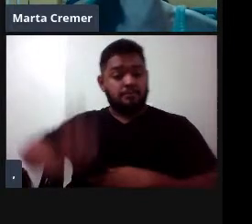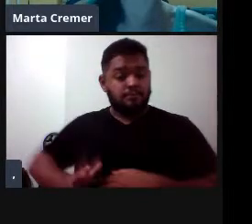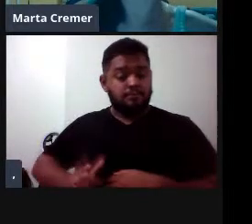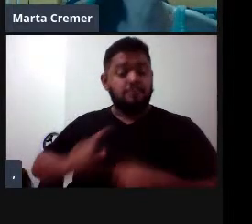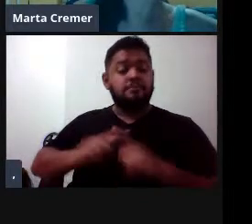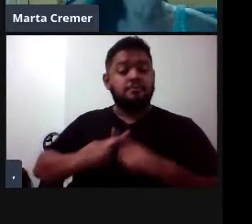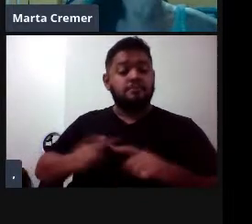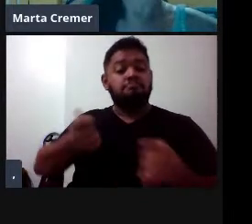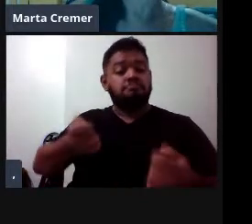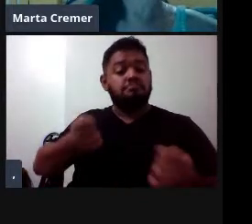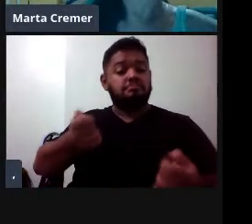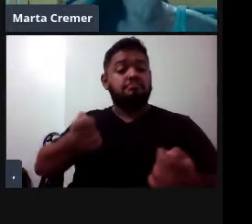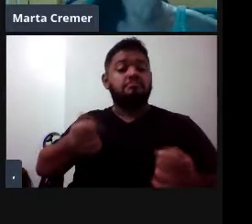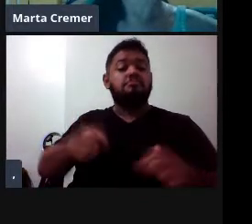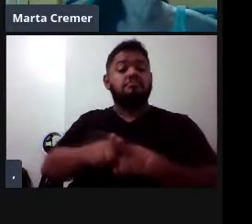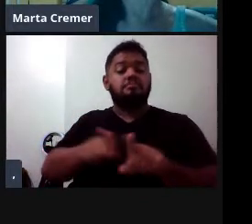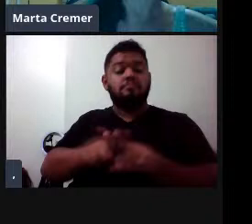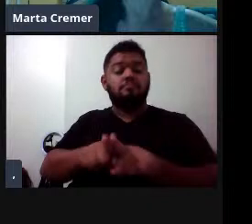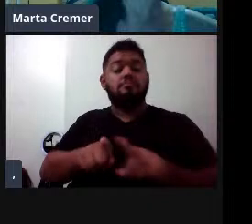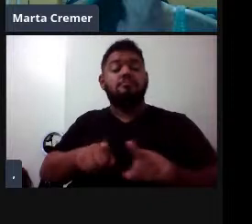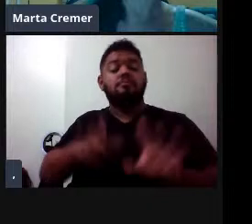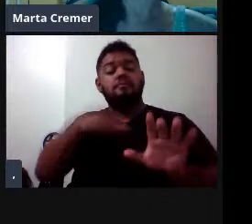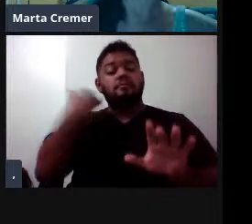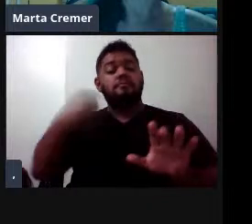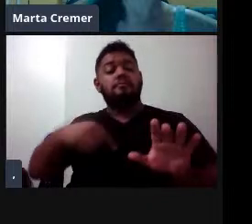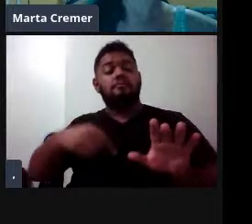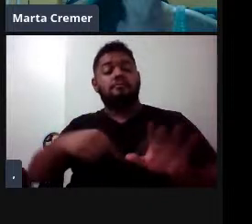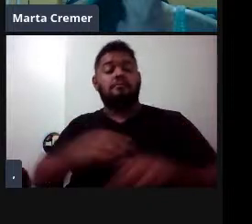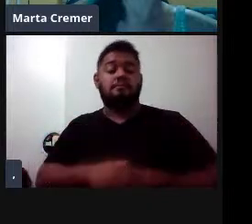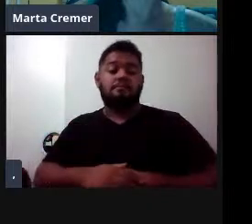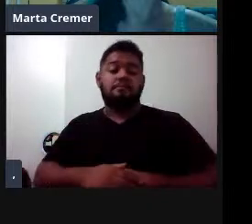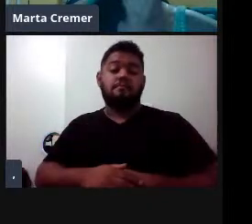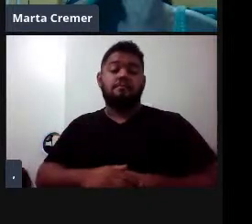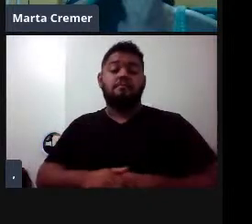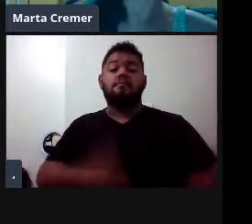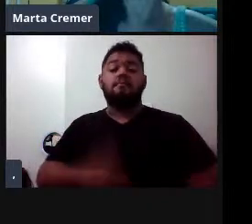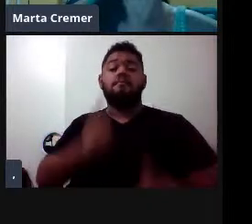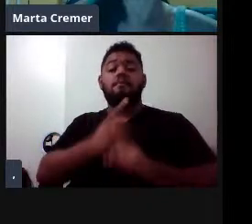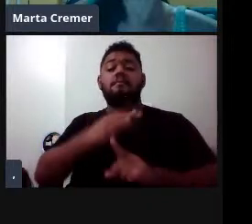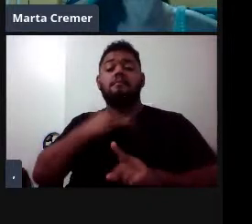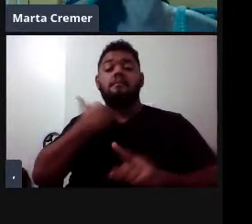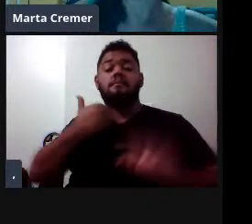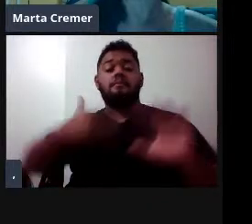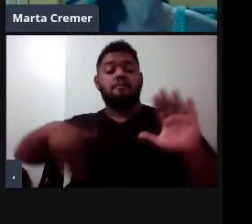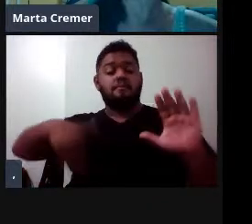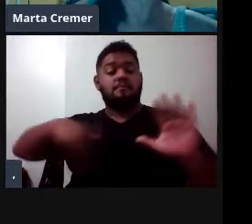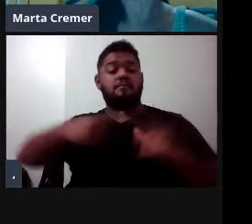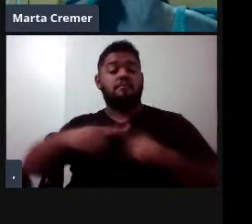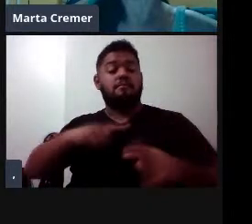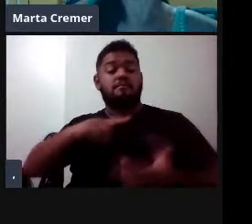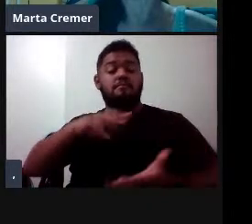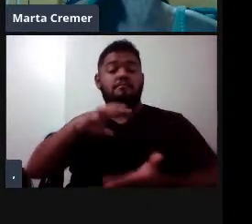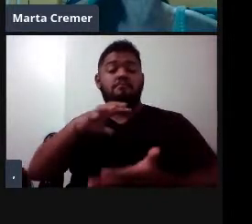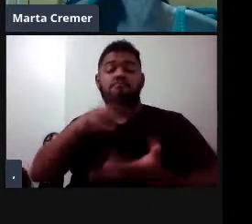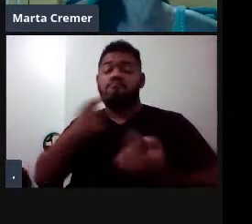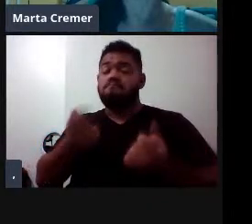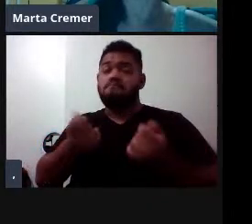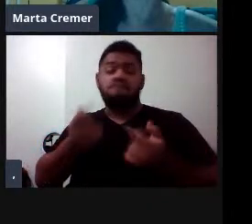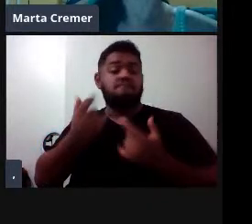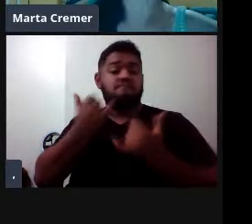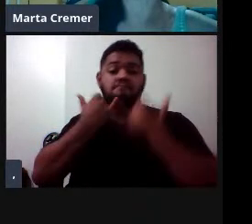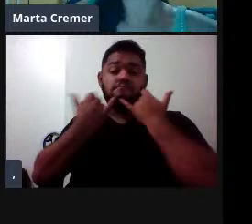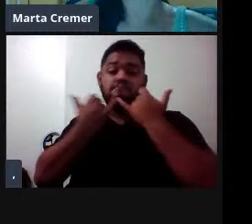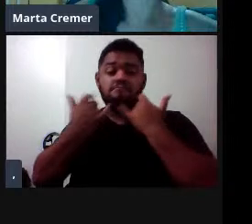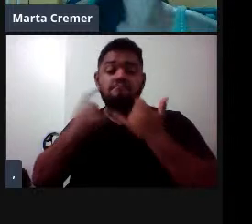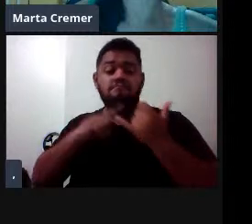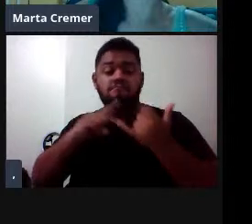poucos, né, mas é o animal que a gente acaba tendo mais registros, mas também muito pouco conhecido, né, chega aí a uns 7